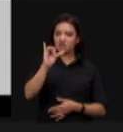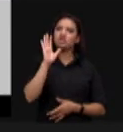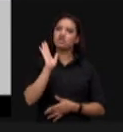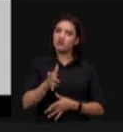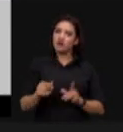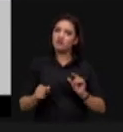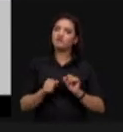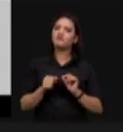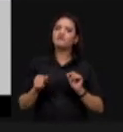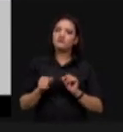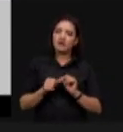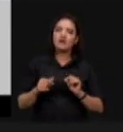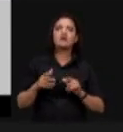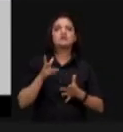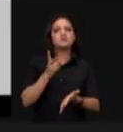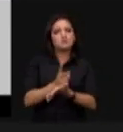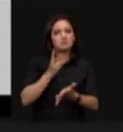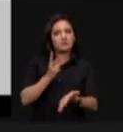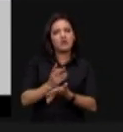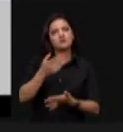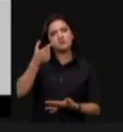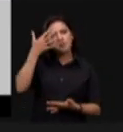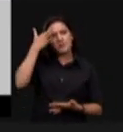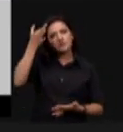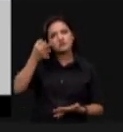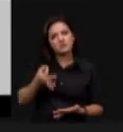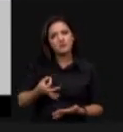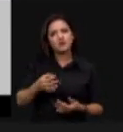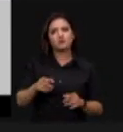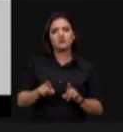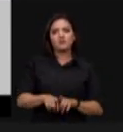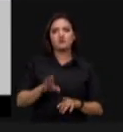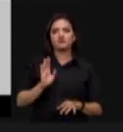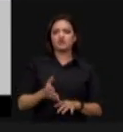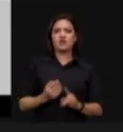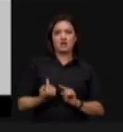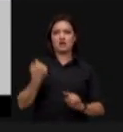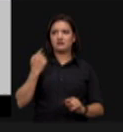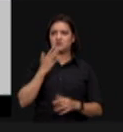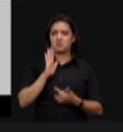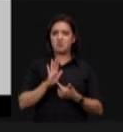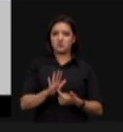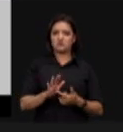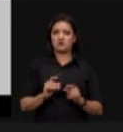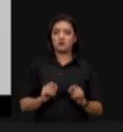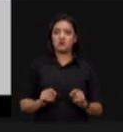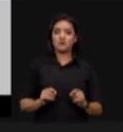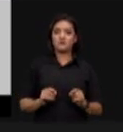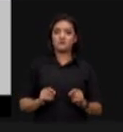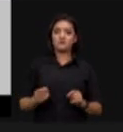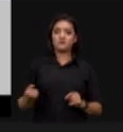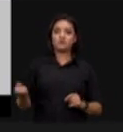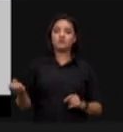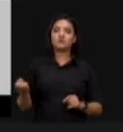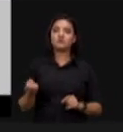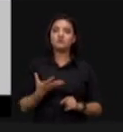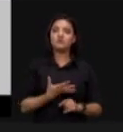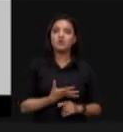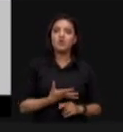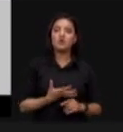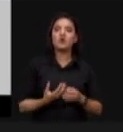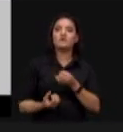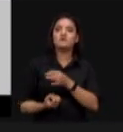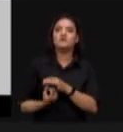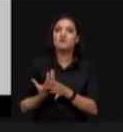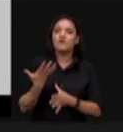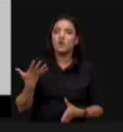este discurso à medida em que traz como mostrei há dois dois slides anteriores a este as novas fontes as